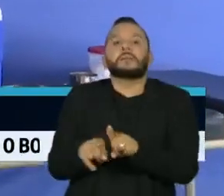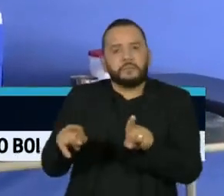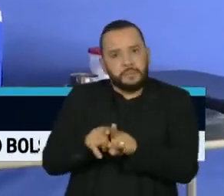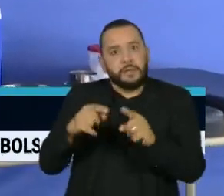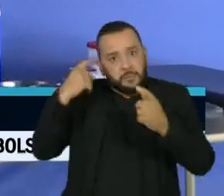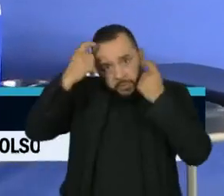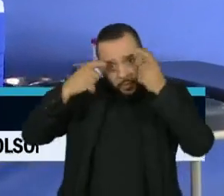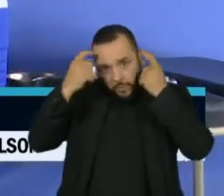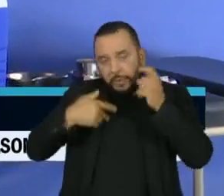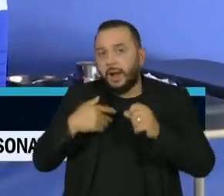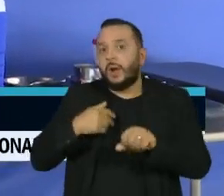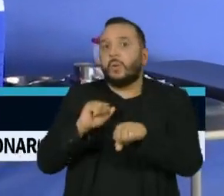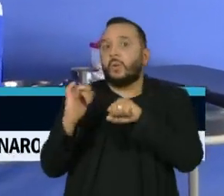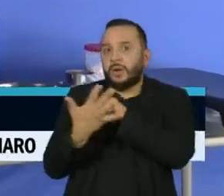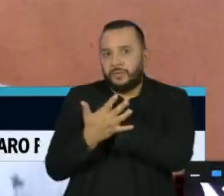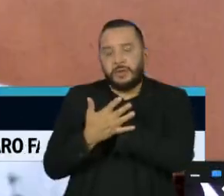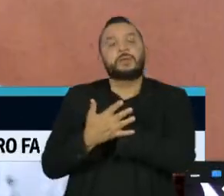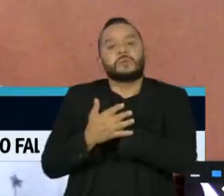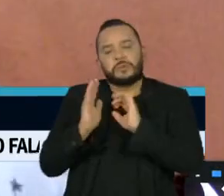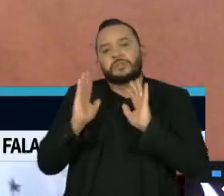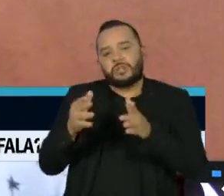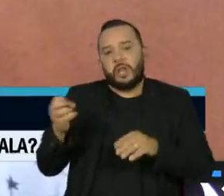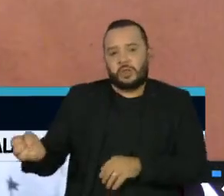nova que está se expandindo pelo mundo. Não há como fugir de...